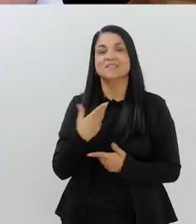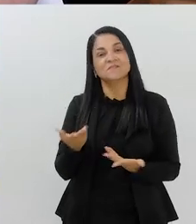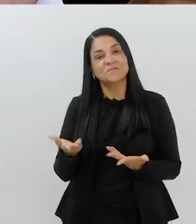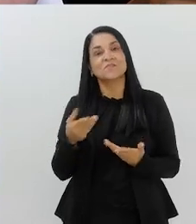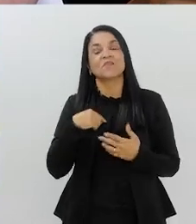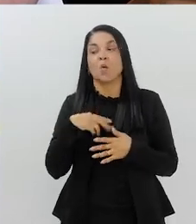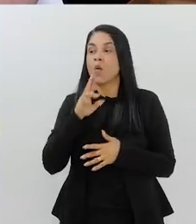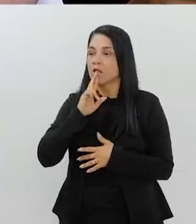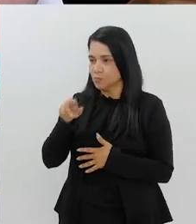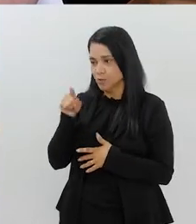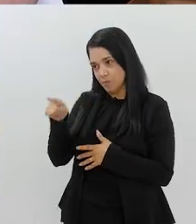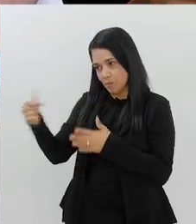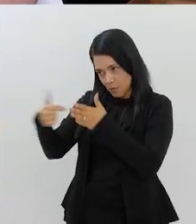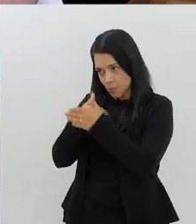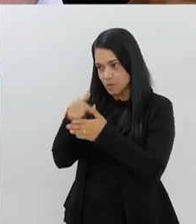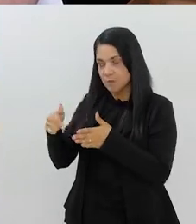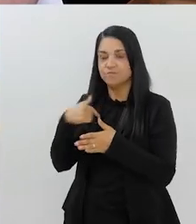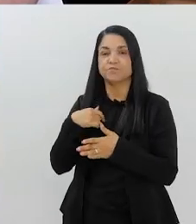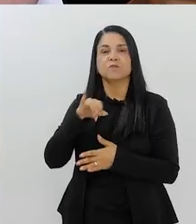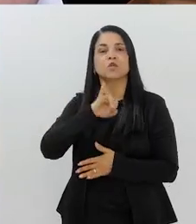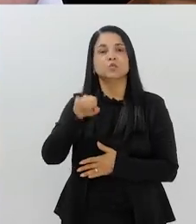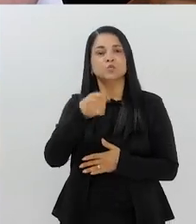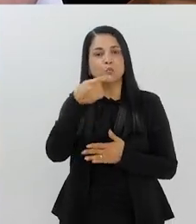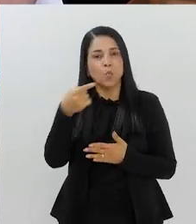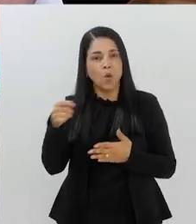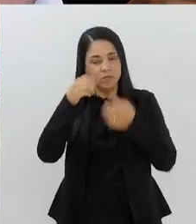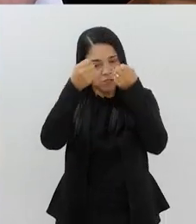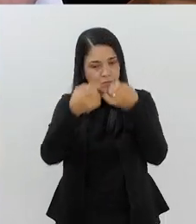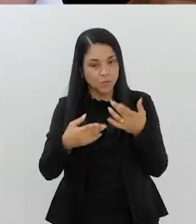pergunta, Rui, como o João bem falou,